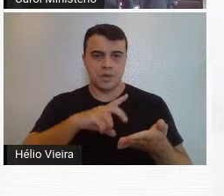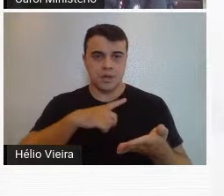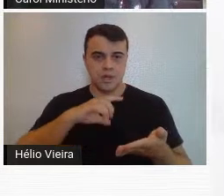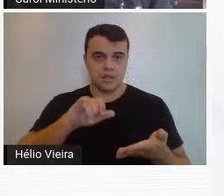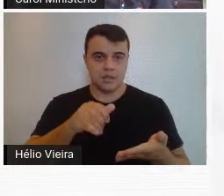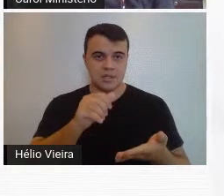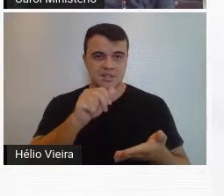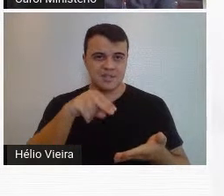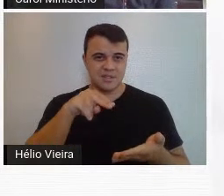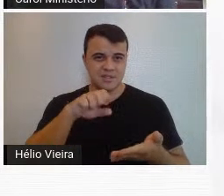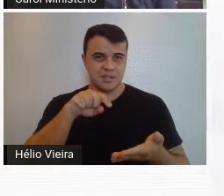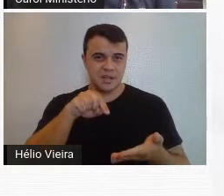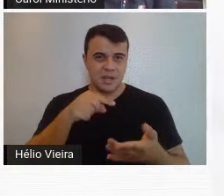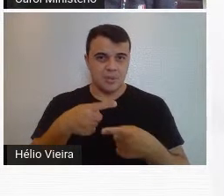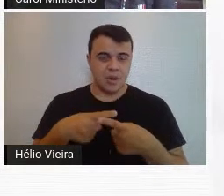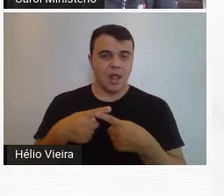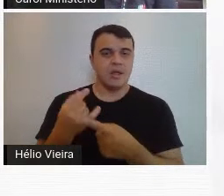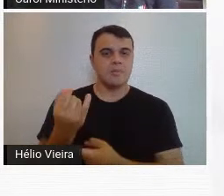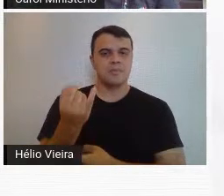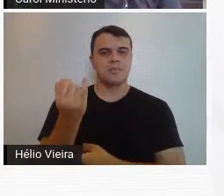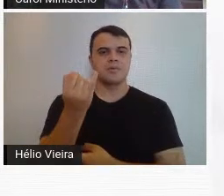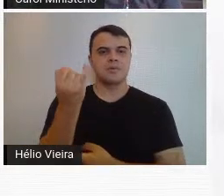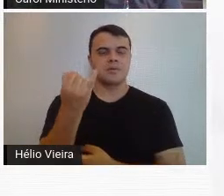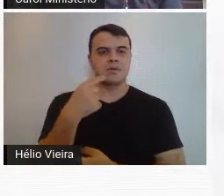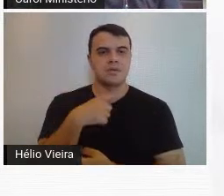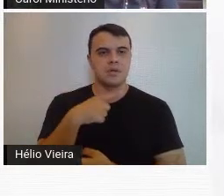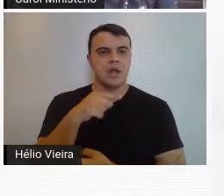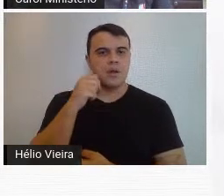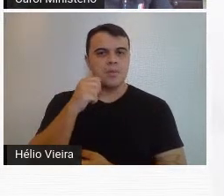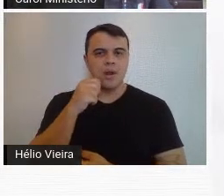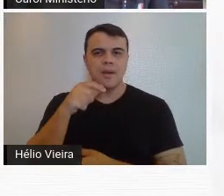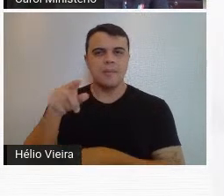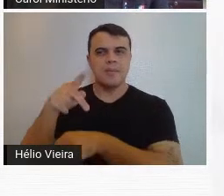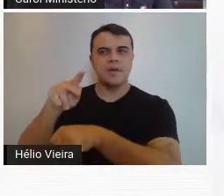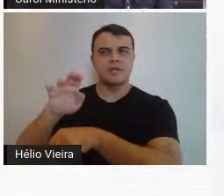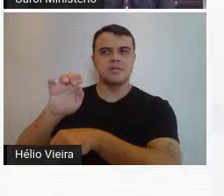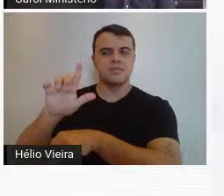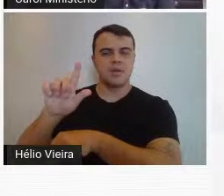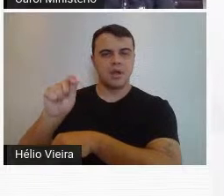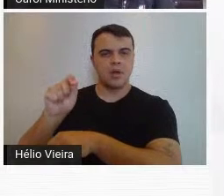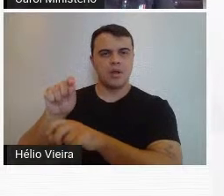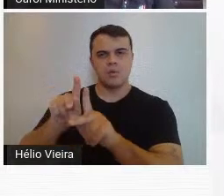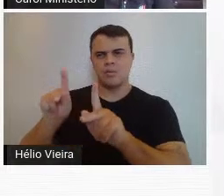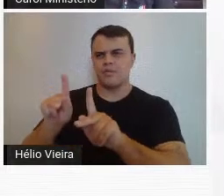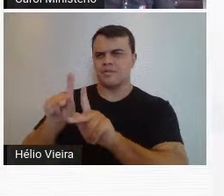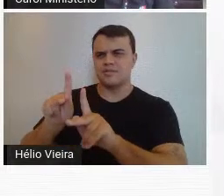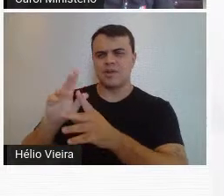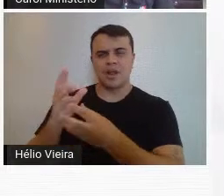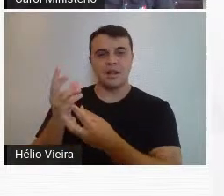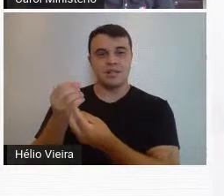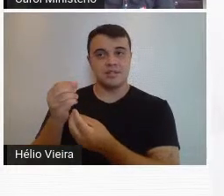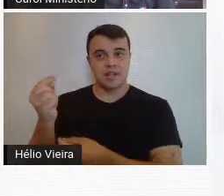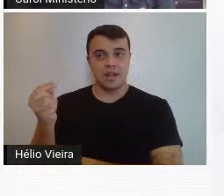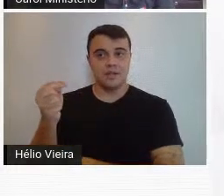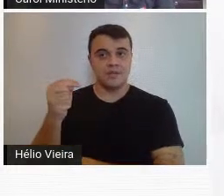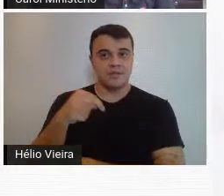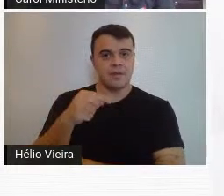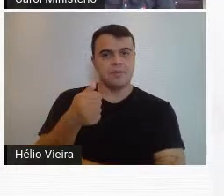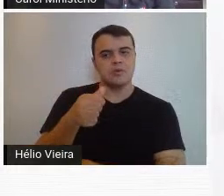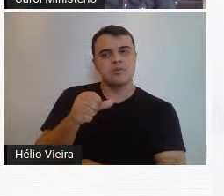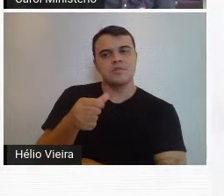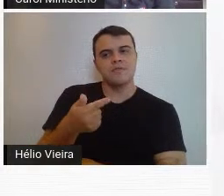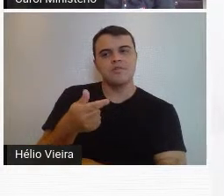no início, porque ela é muito importante, ela é belga, ela é professora, artista, e ela vem em 1929